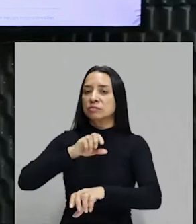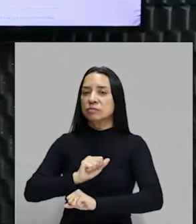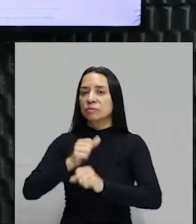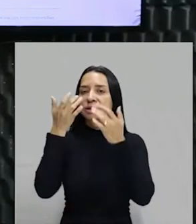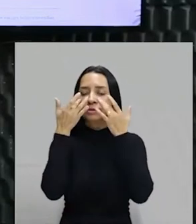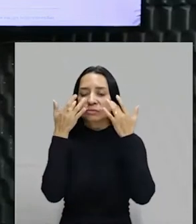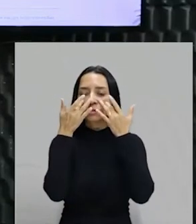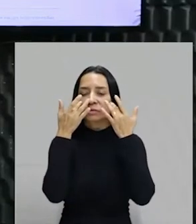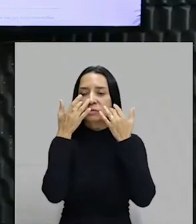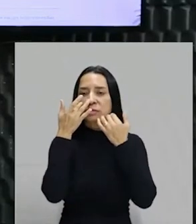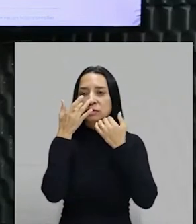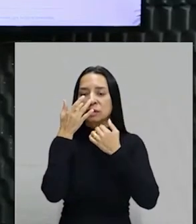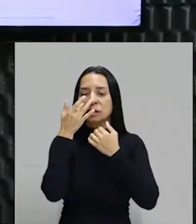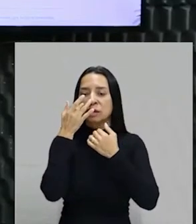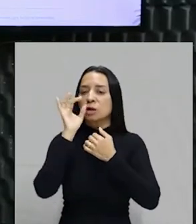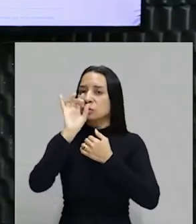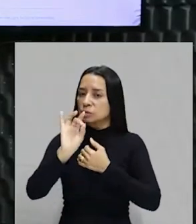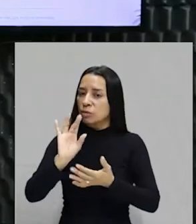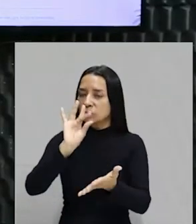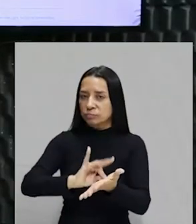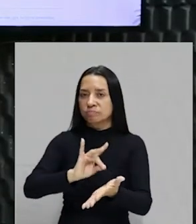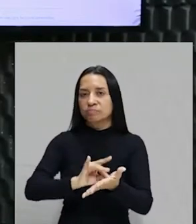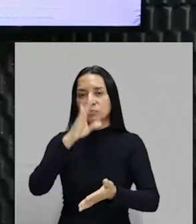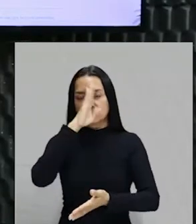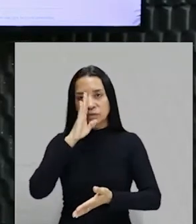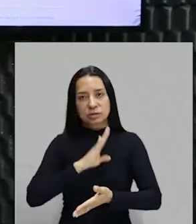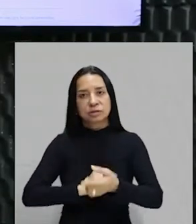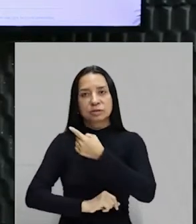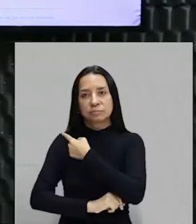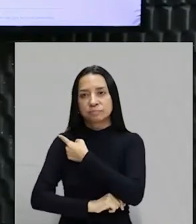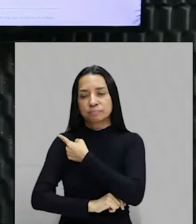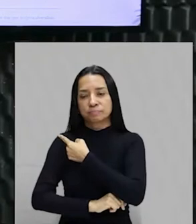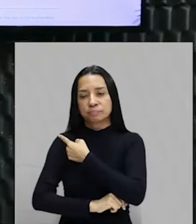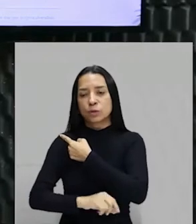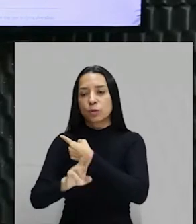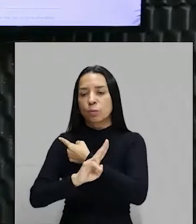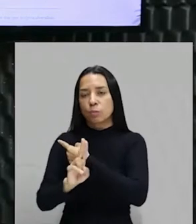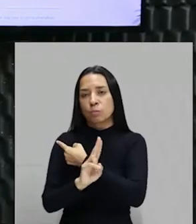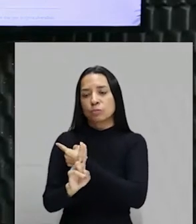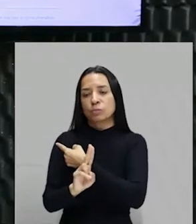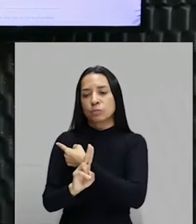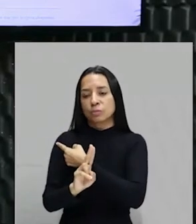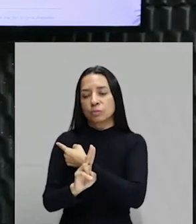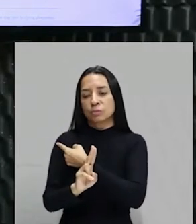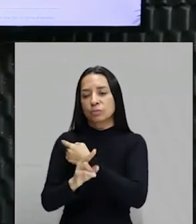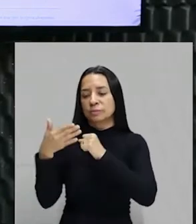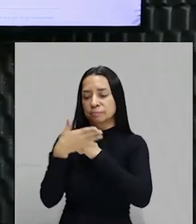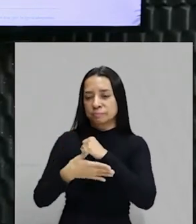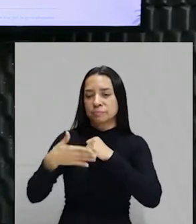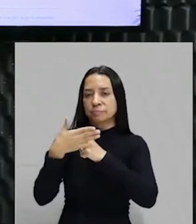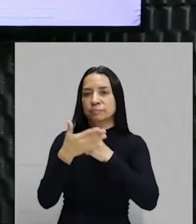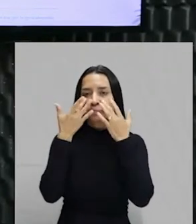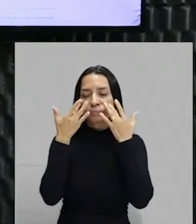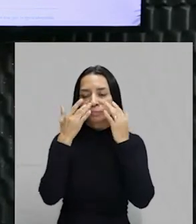essencialmente brasileiros. Academicismo brasileiro. É esse o nome da base da